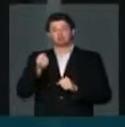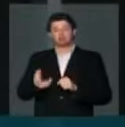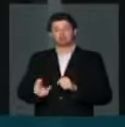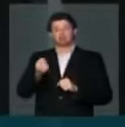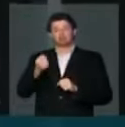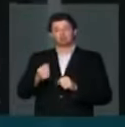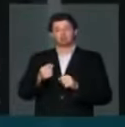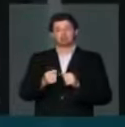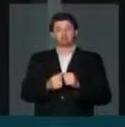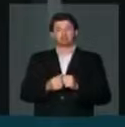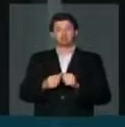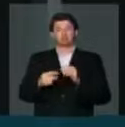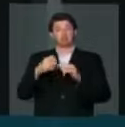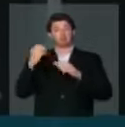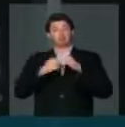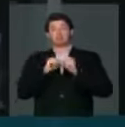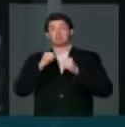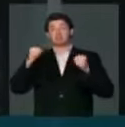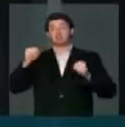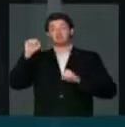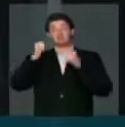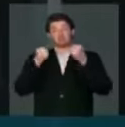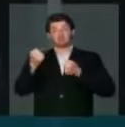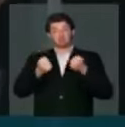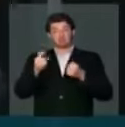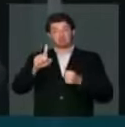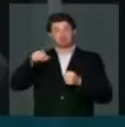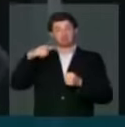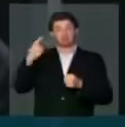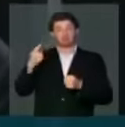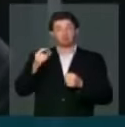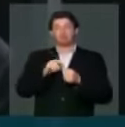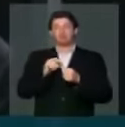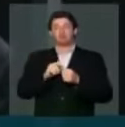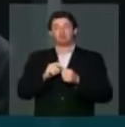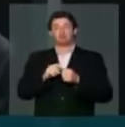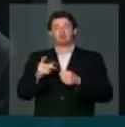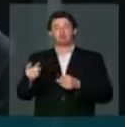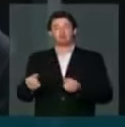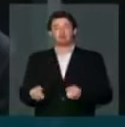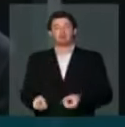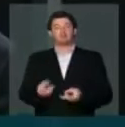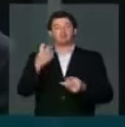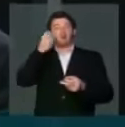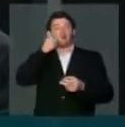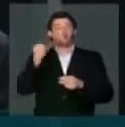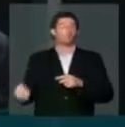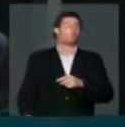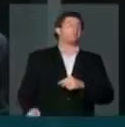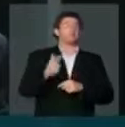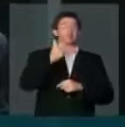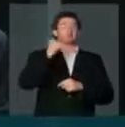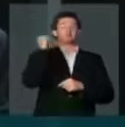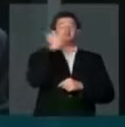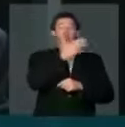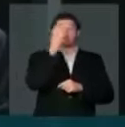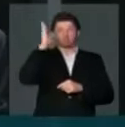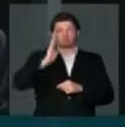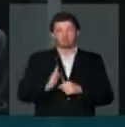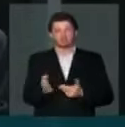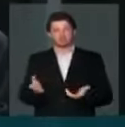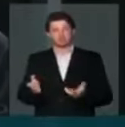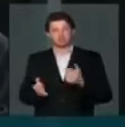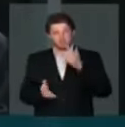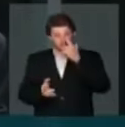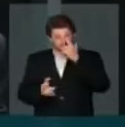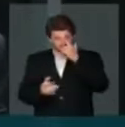o IPI para as grandes montadoras. Depois, fazer as grandes remessas de lucro para o exterior. No